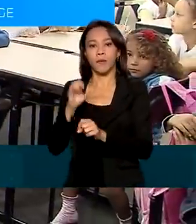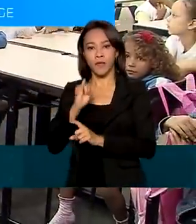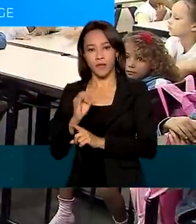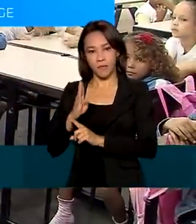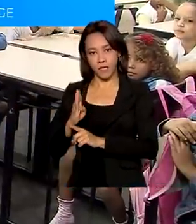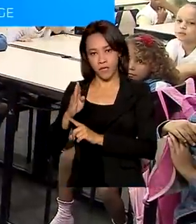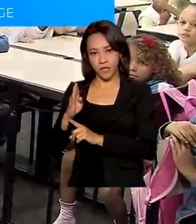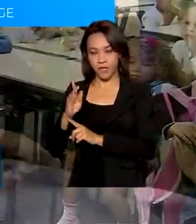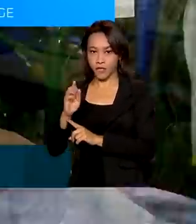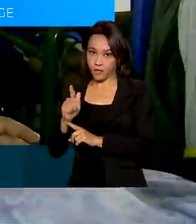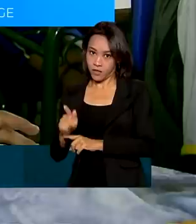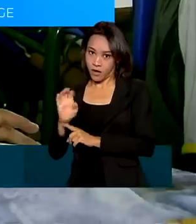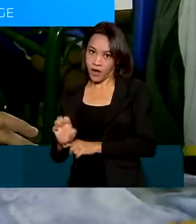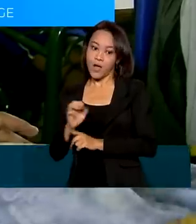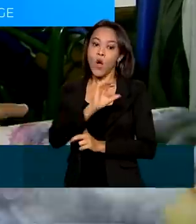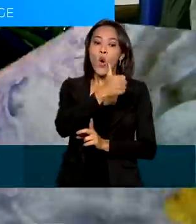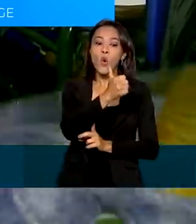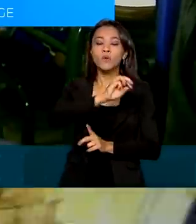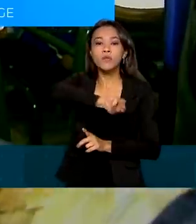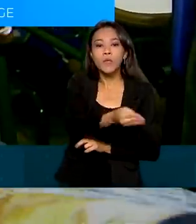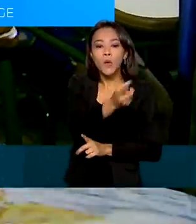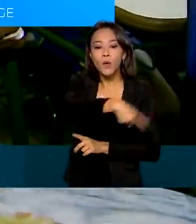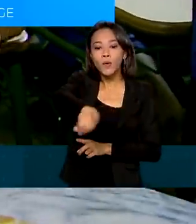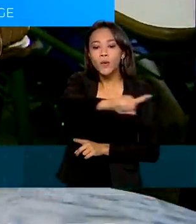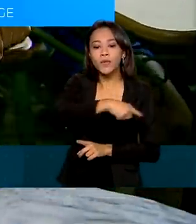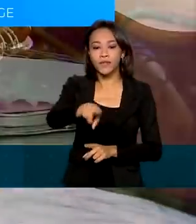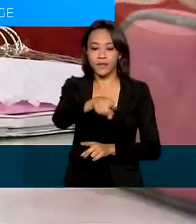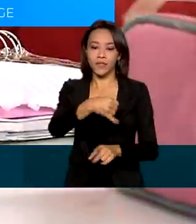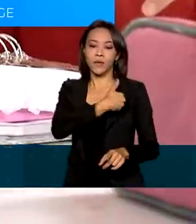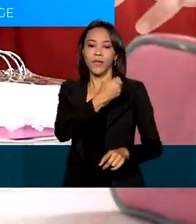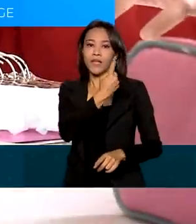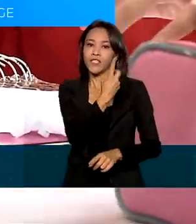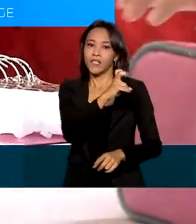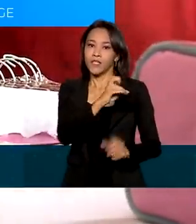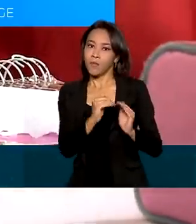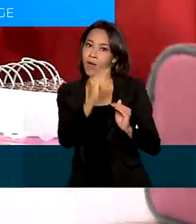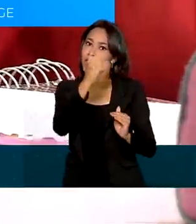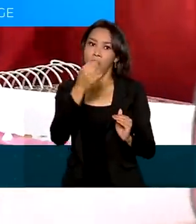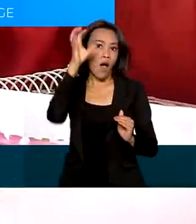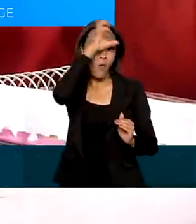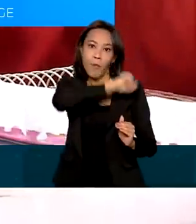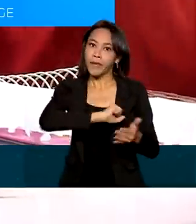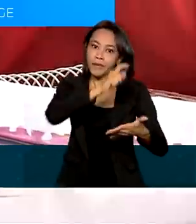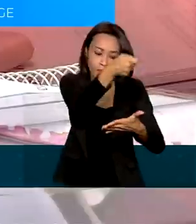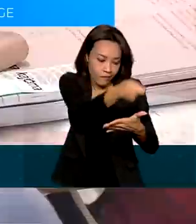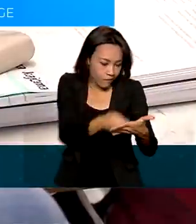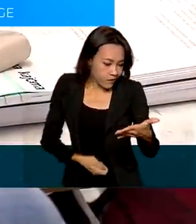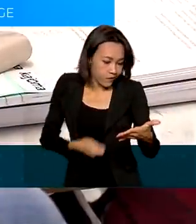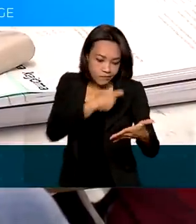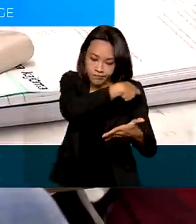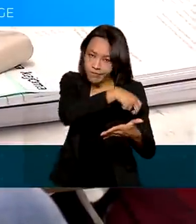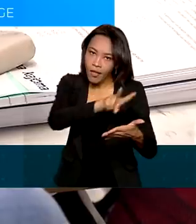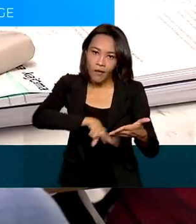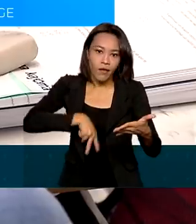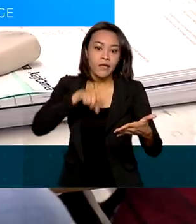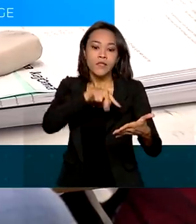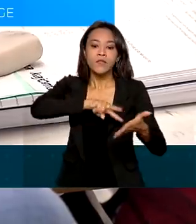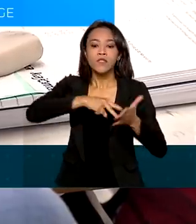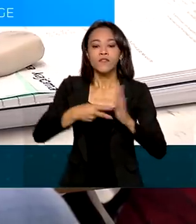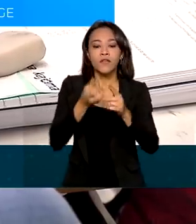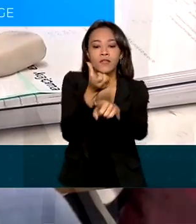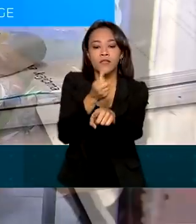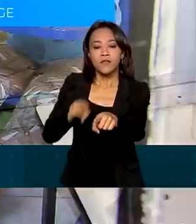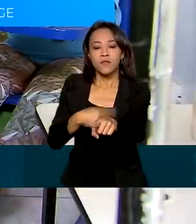brasileiros com 15 anos de idade ou mais ainda não aprenderam a ler e escrever. Isso representa 6,6% da